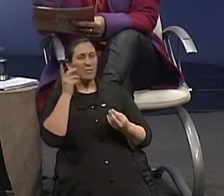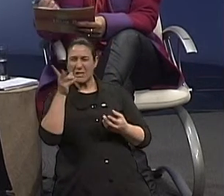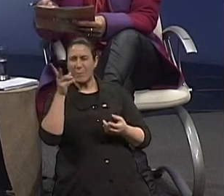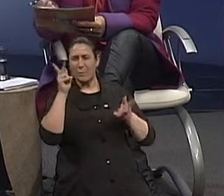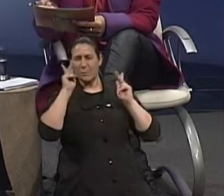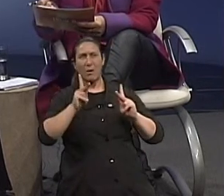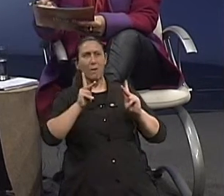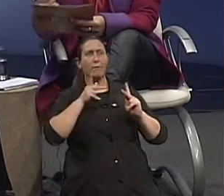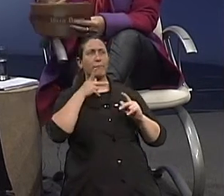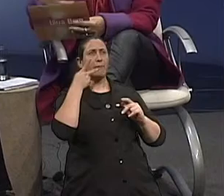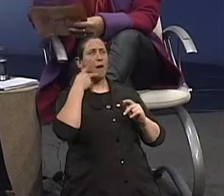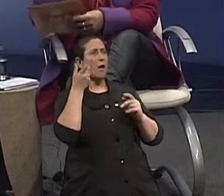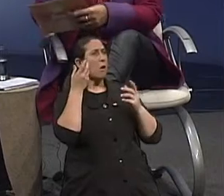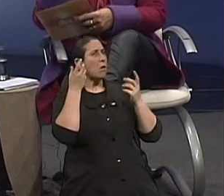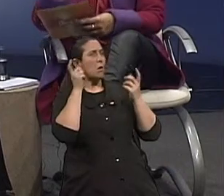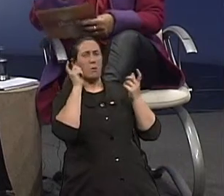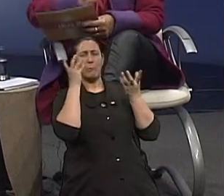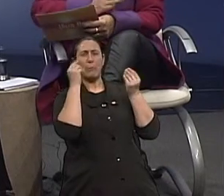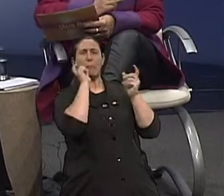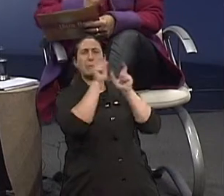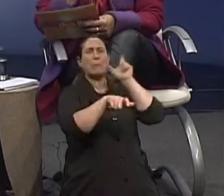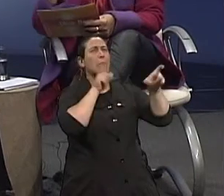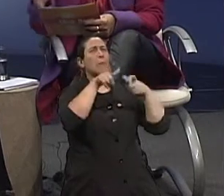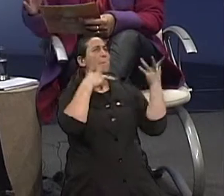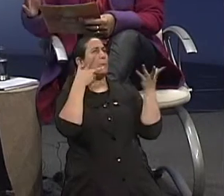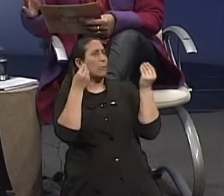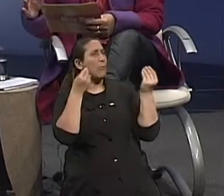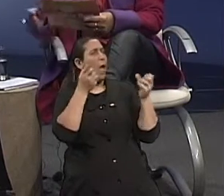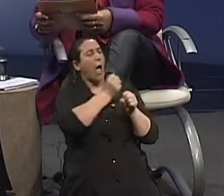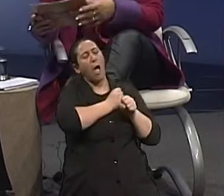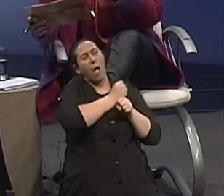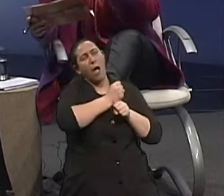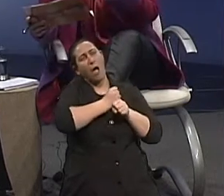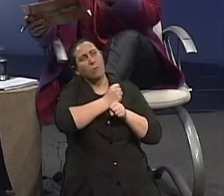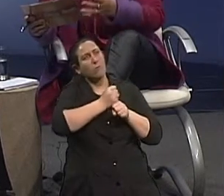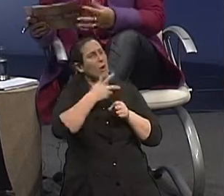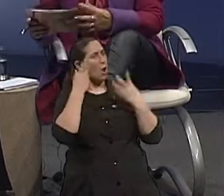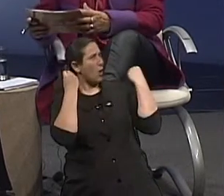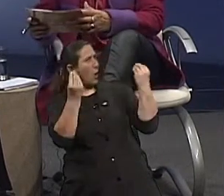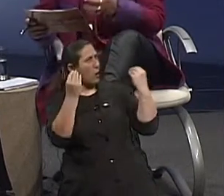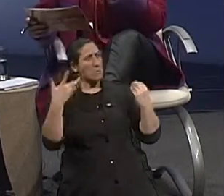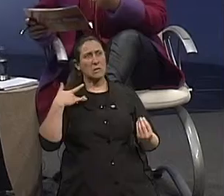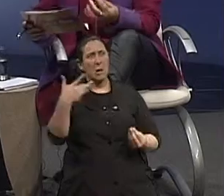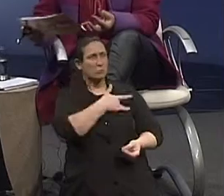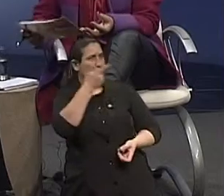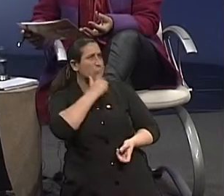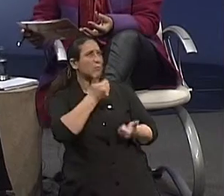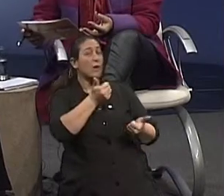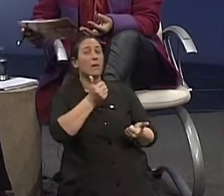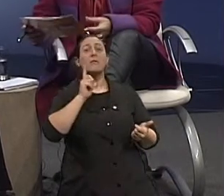bombardeiam essa máquina com exageros durante um período longo da vida, e depois querem chegar aos 60, 70